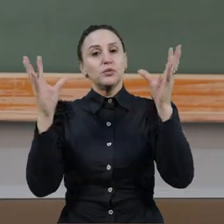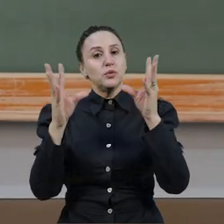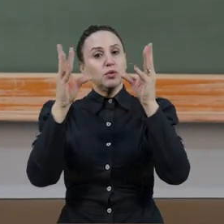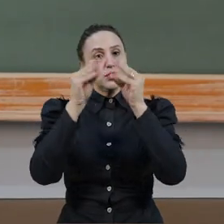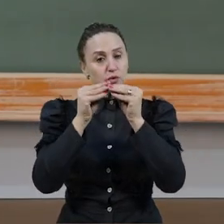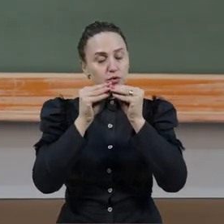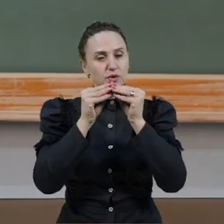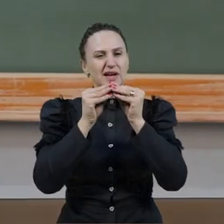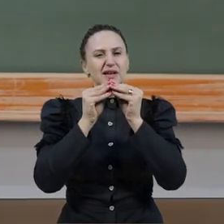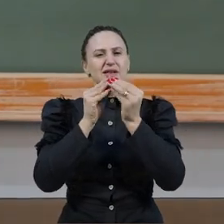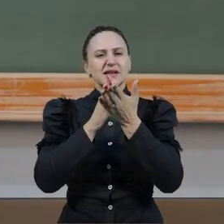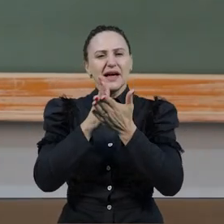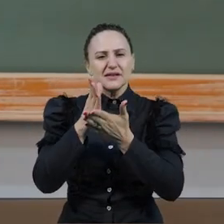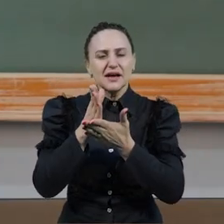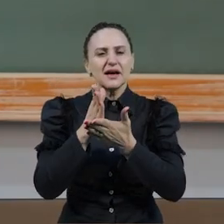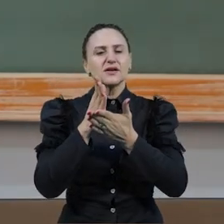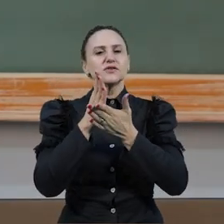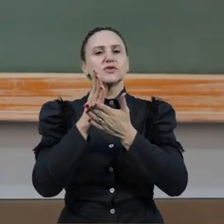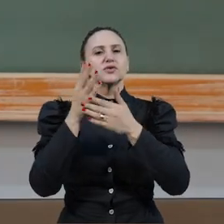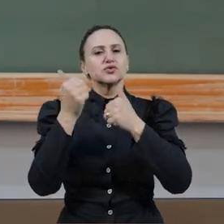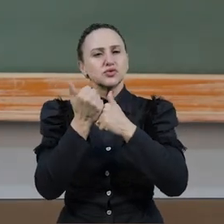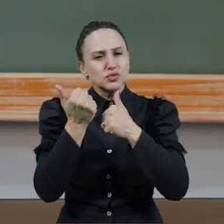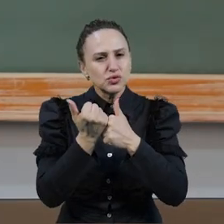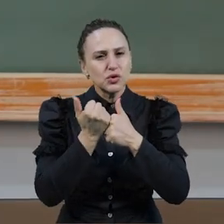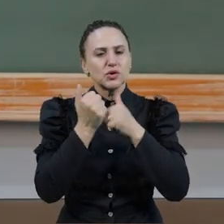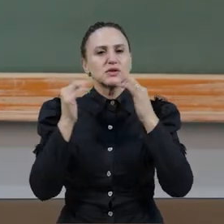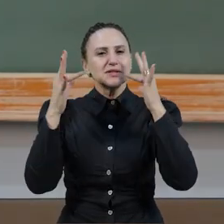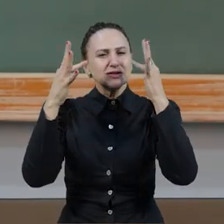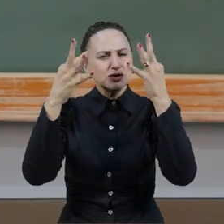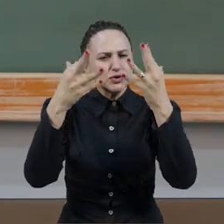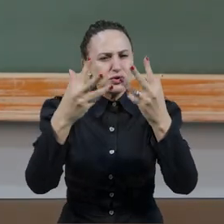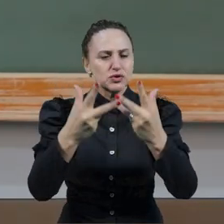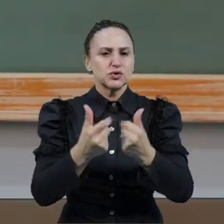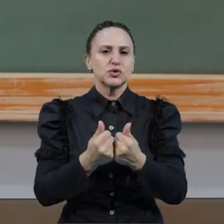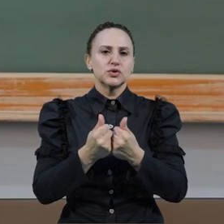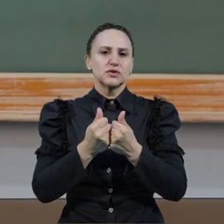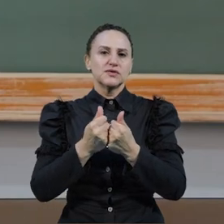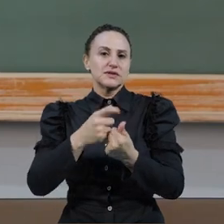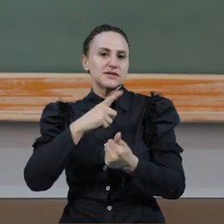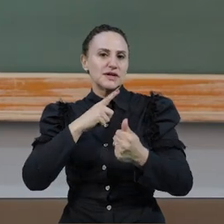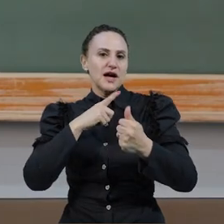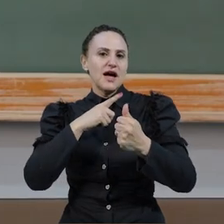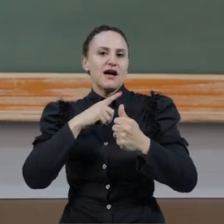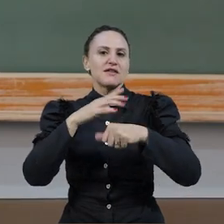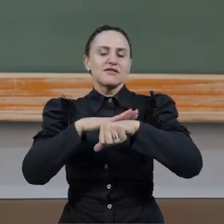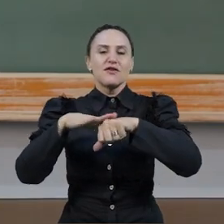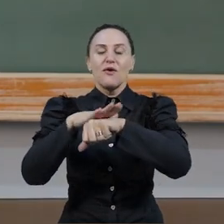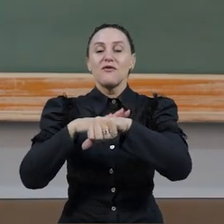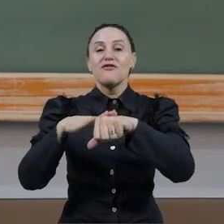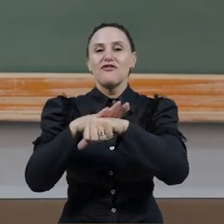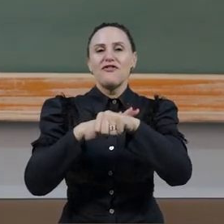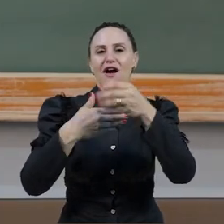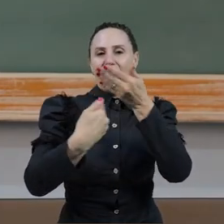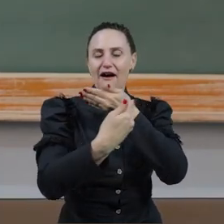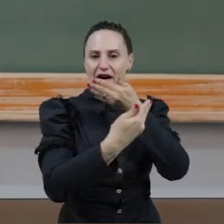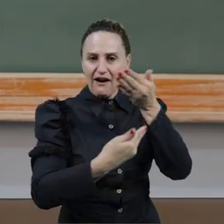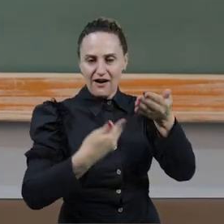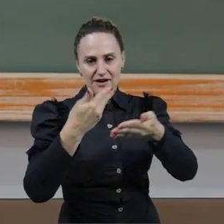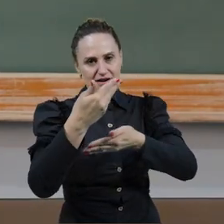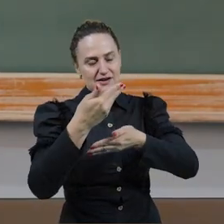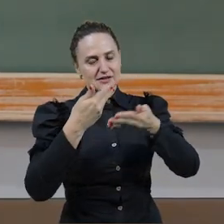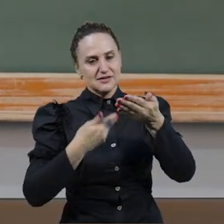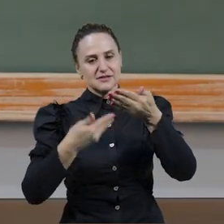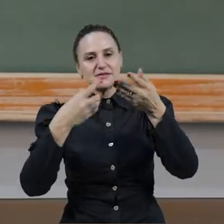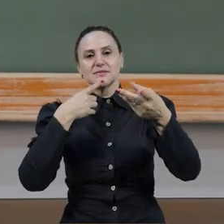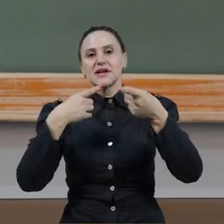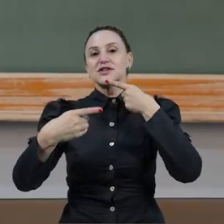acesso aos tutores, participar das rodas de conversa que serão semanais e que será um espaço de interação e integração das